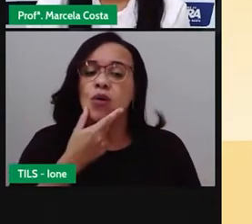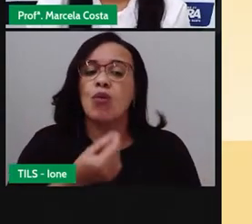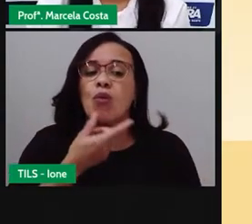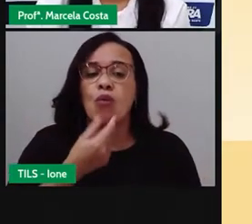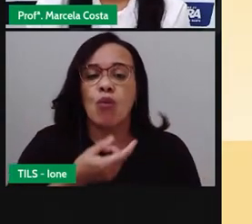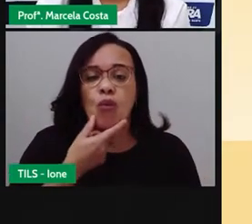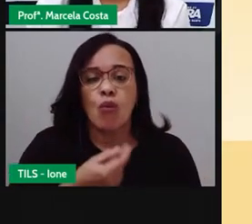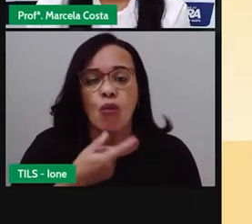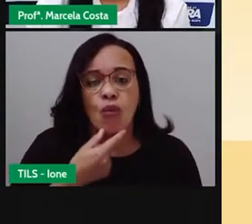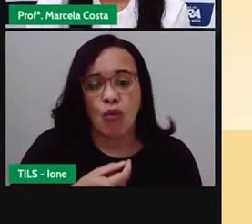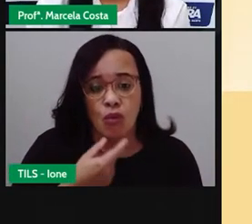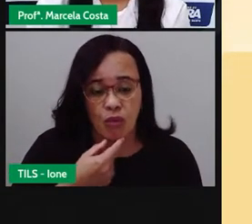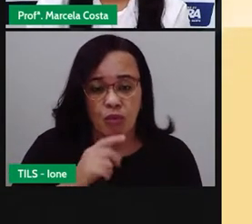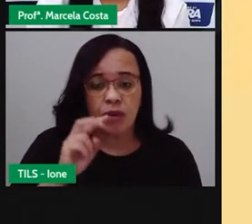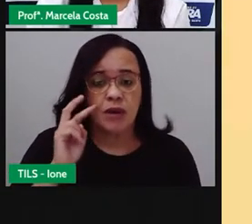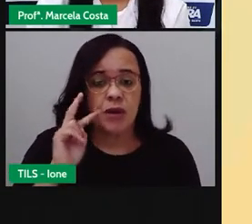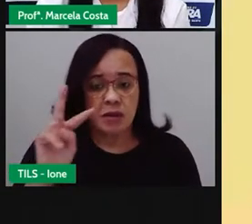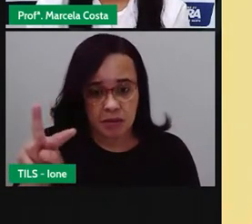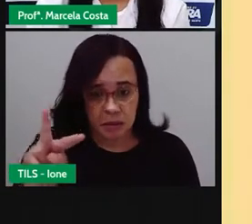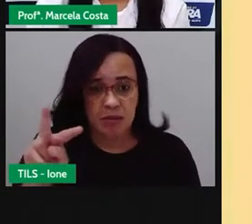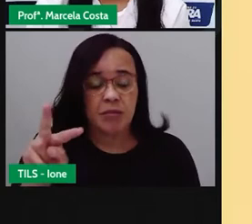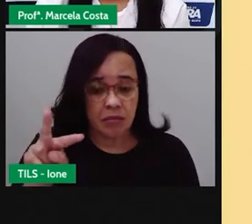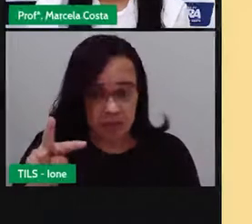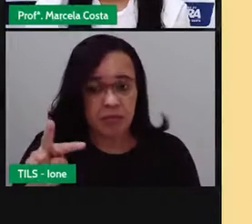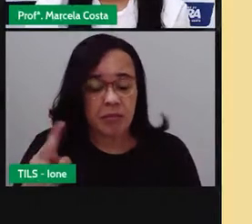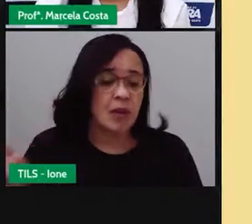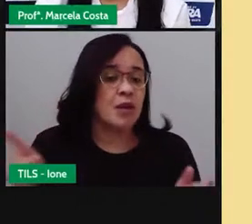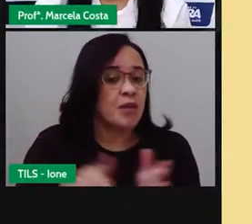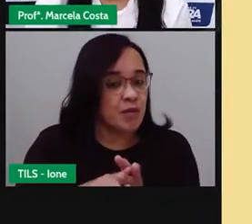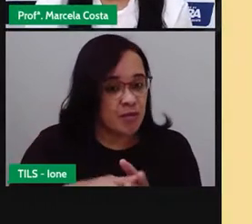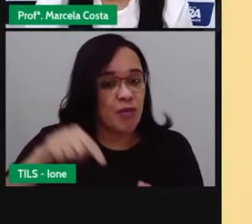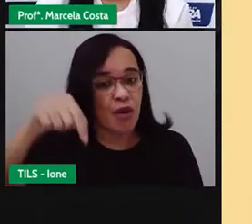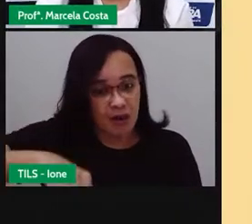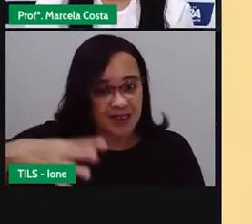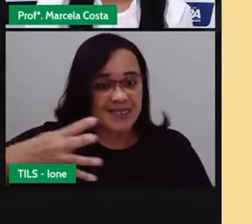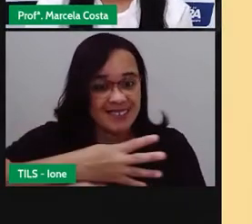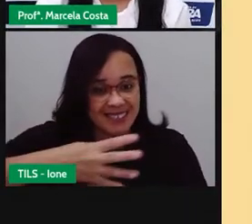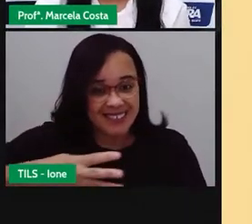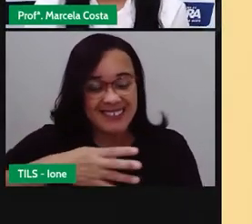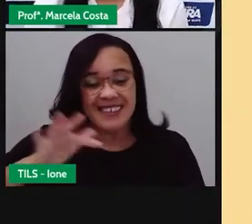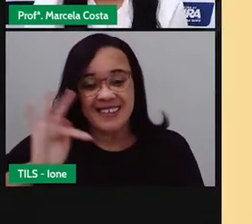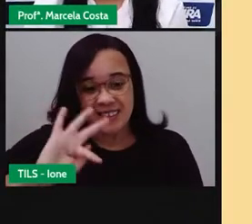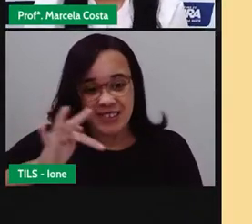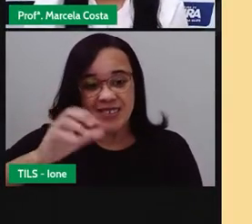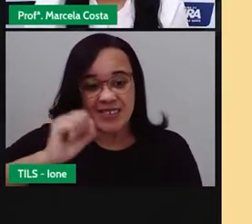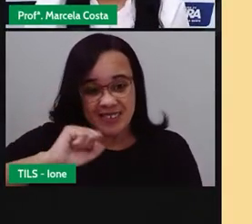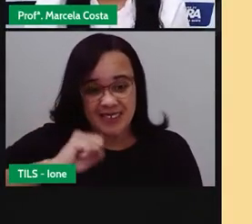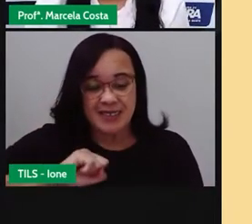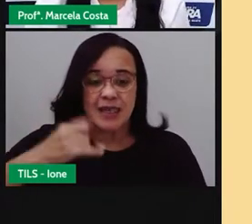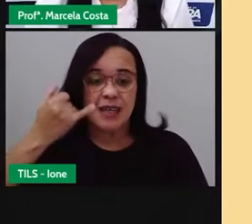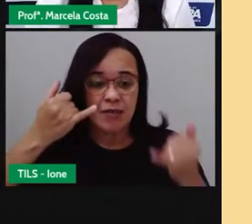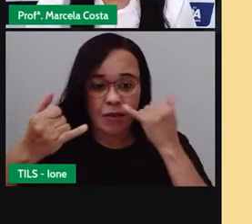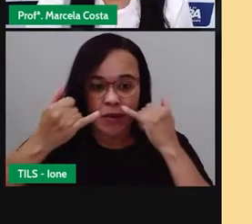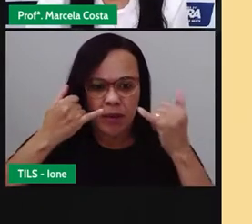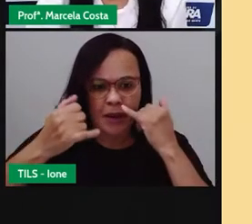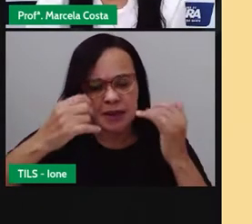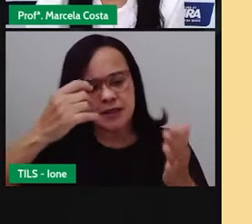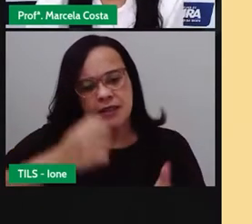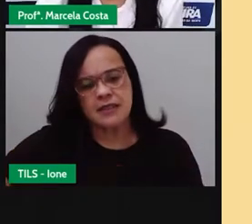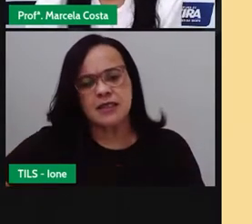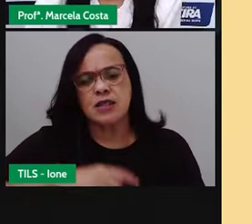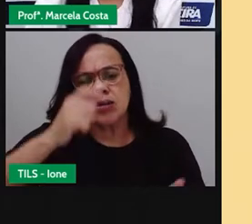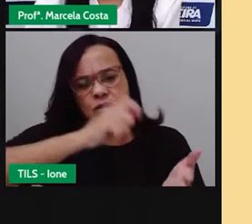Correira. Olha, diferente, que está aqui escrevendo sobre o nosso município. Essa